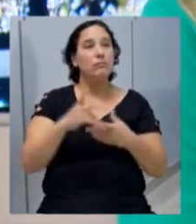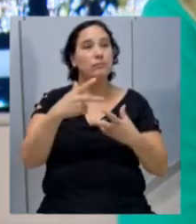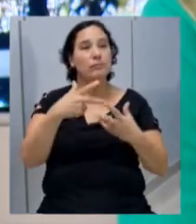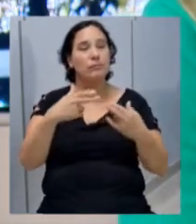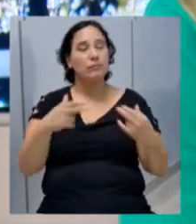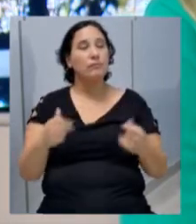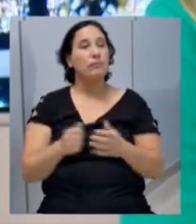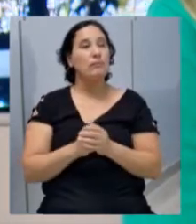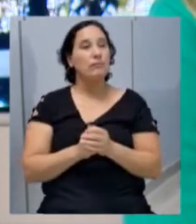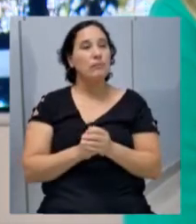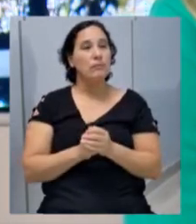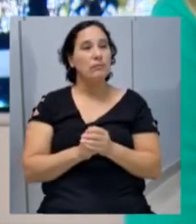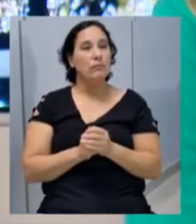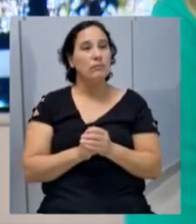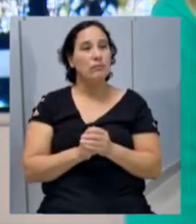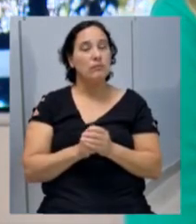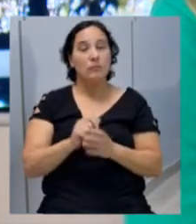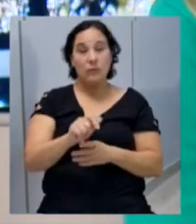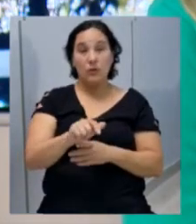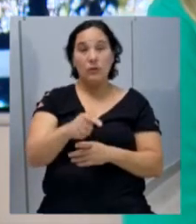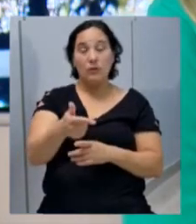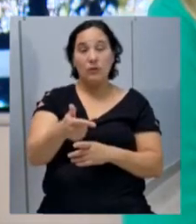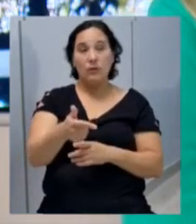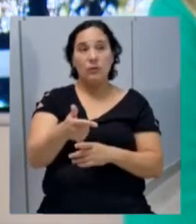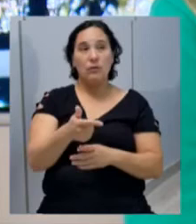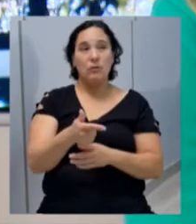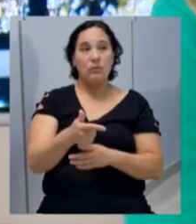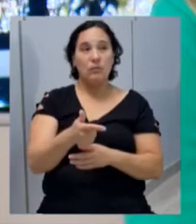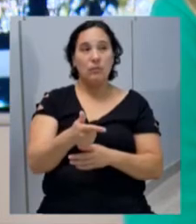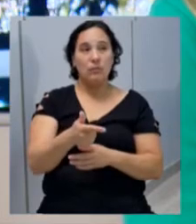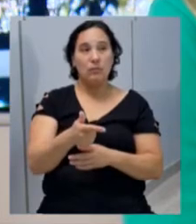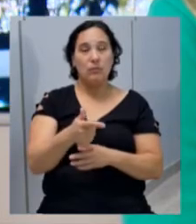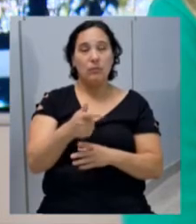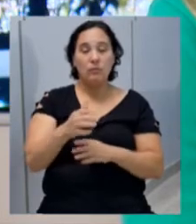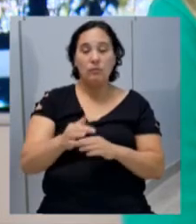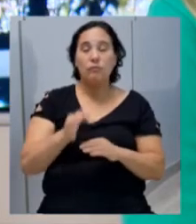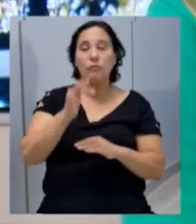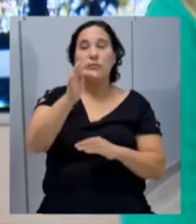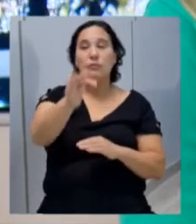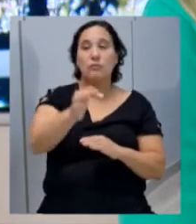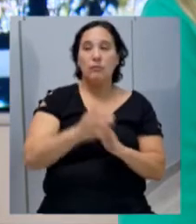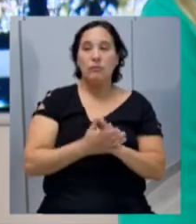FPM. Então, elas têm outra forma de projeção.